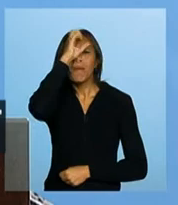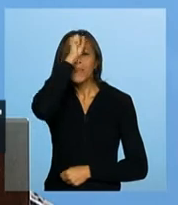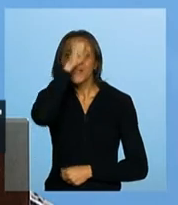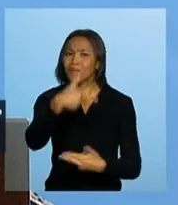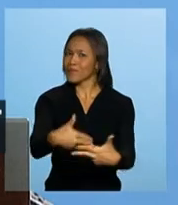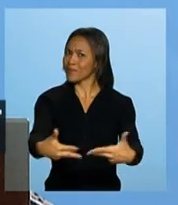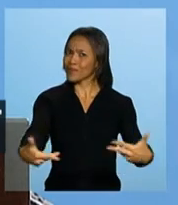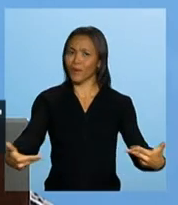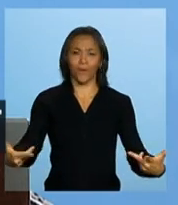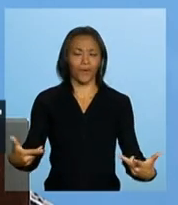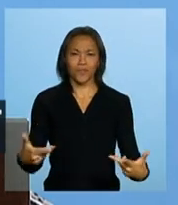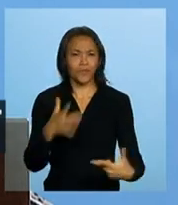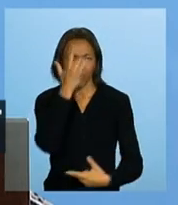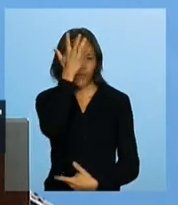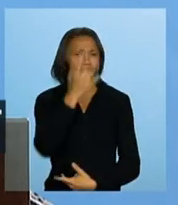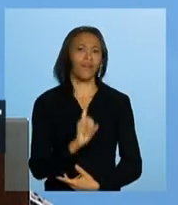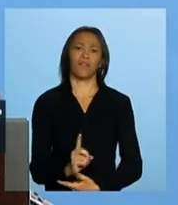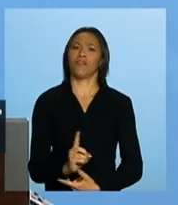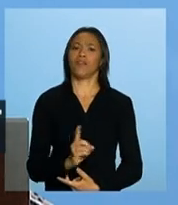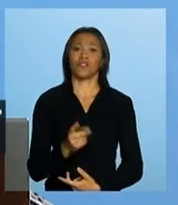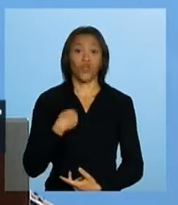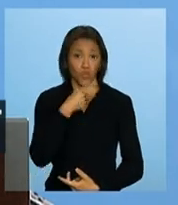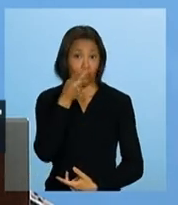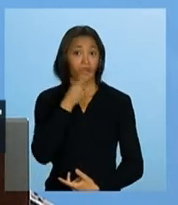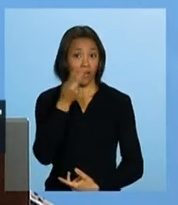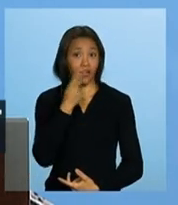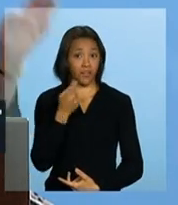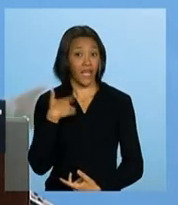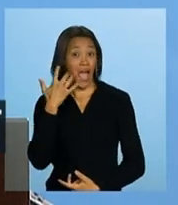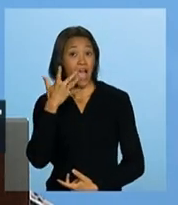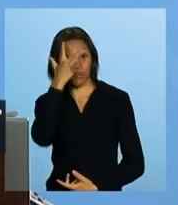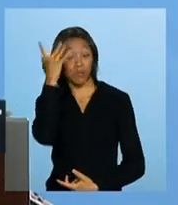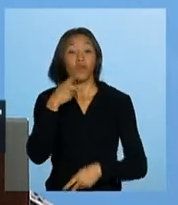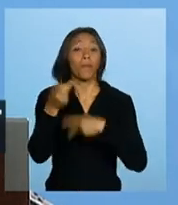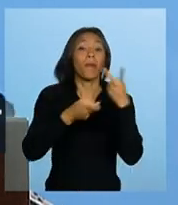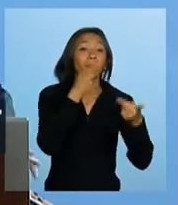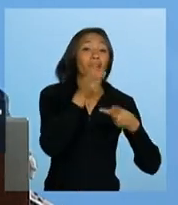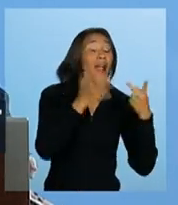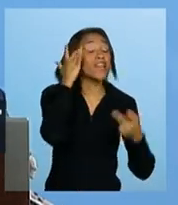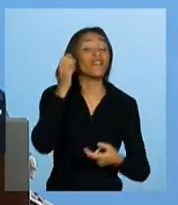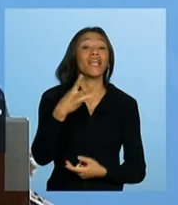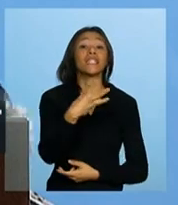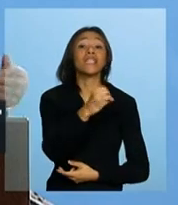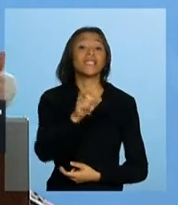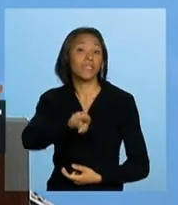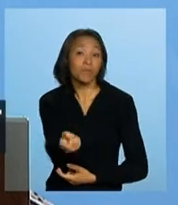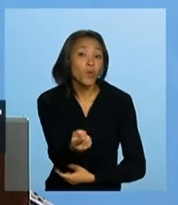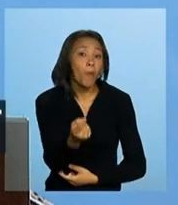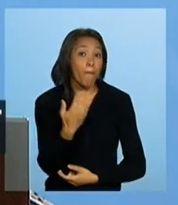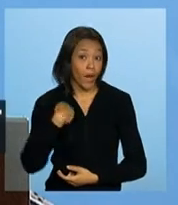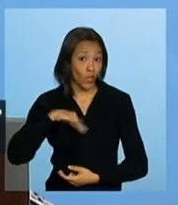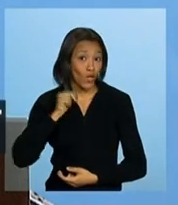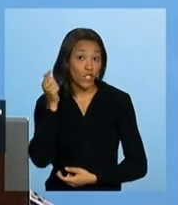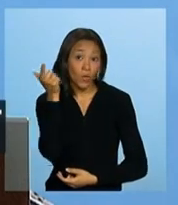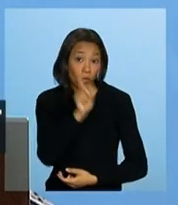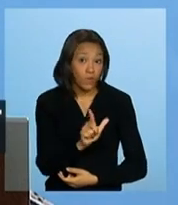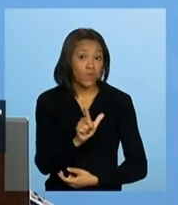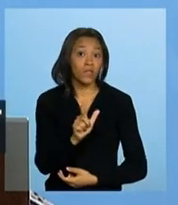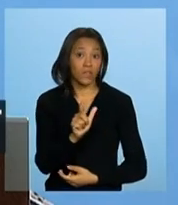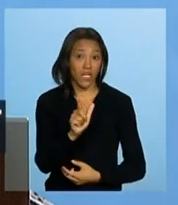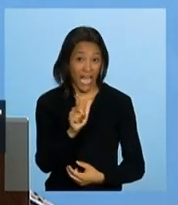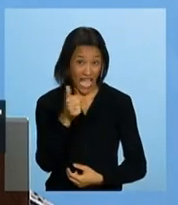tudo isso. Não foi fácil, eu estou dizendo, o pessoal achava que era só 300 mil, para a gente chegar a